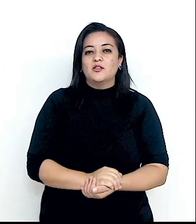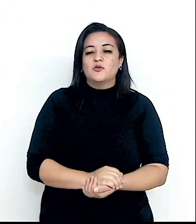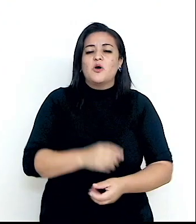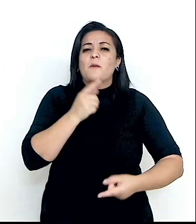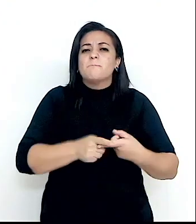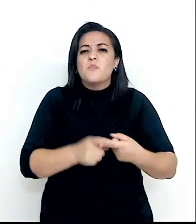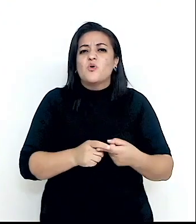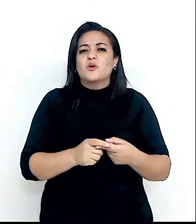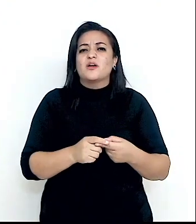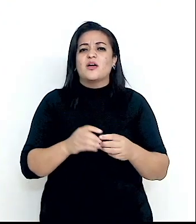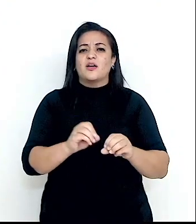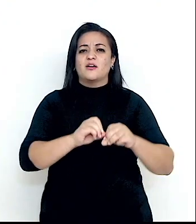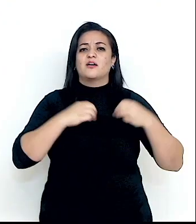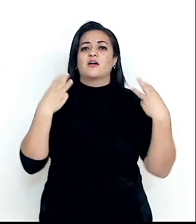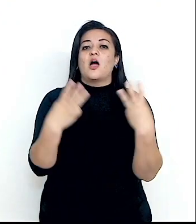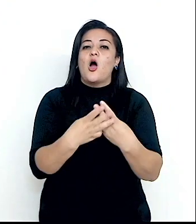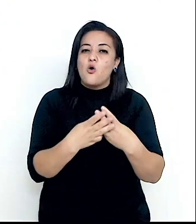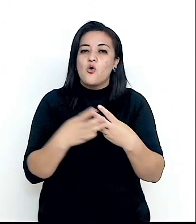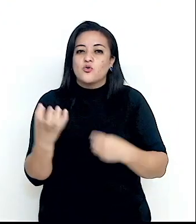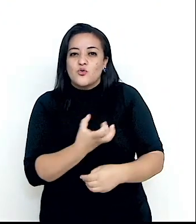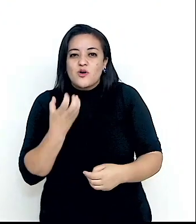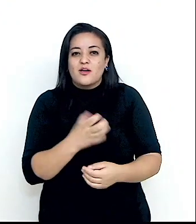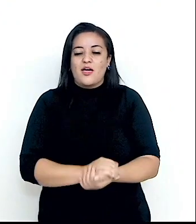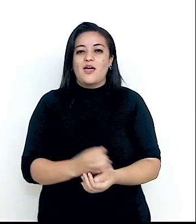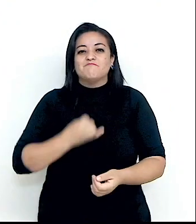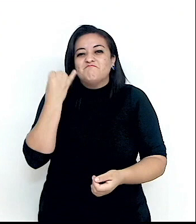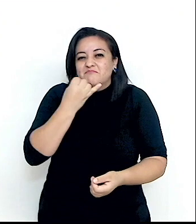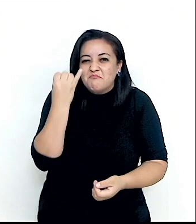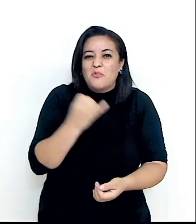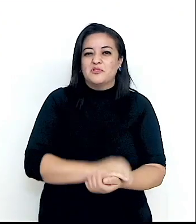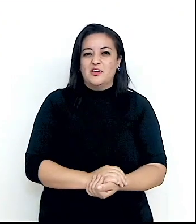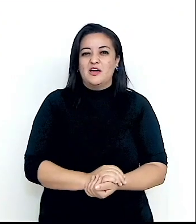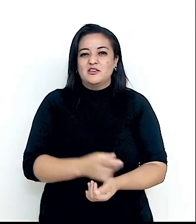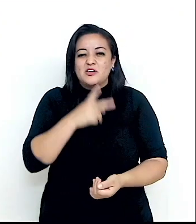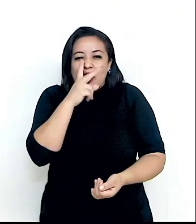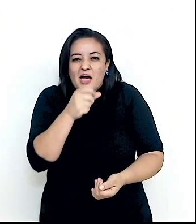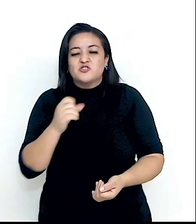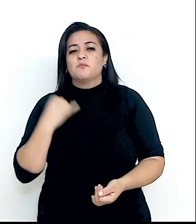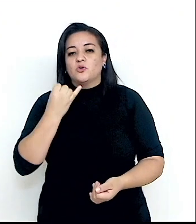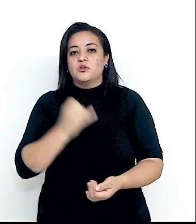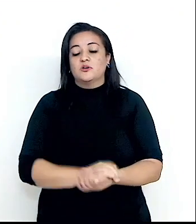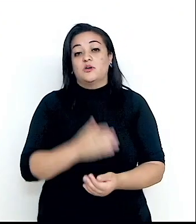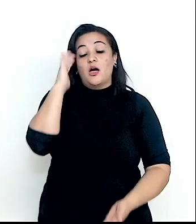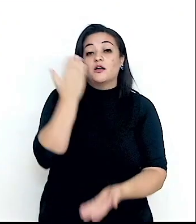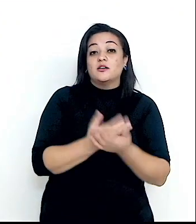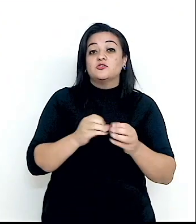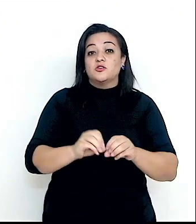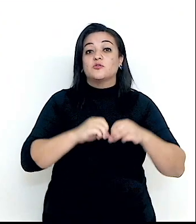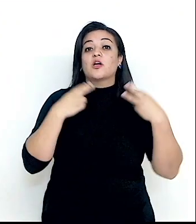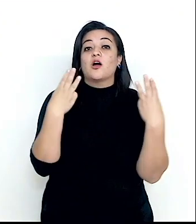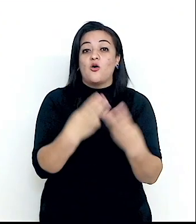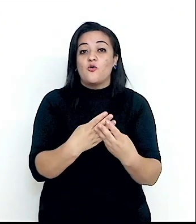Por que a ONU desperta tamanho interesse? Eu creio que a ONU desperta esse